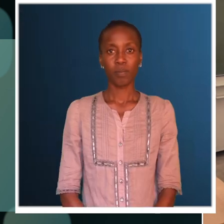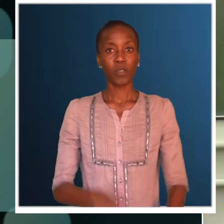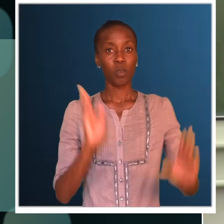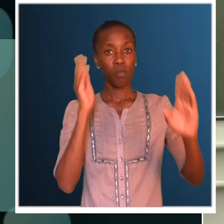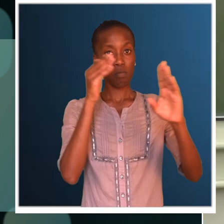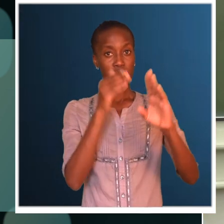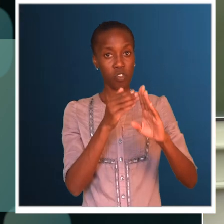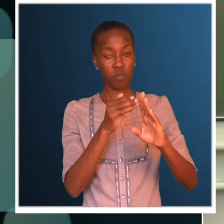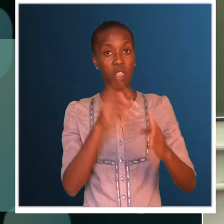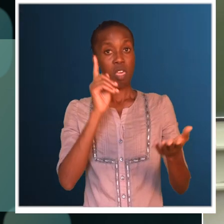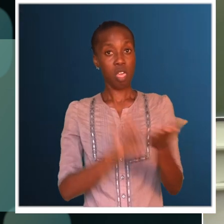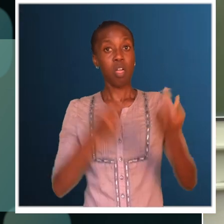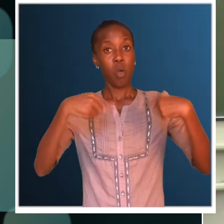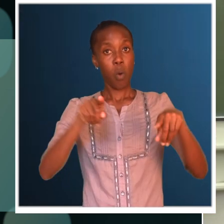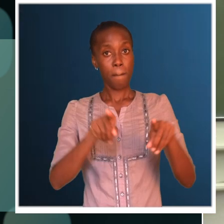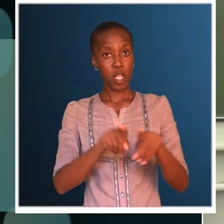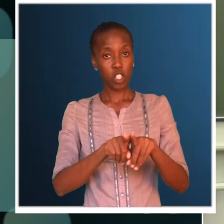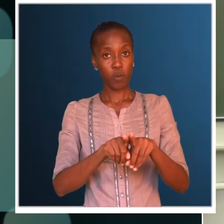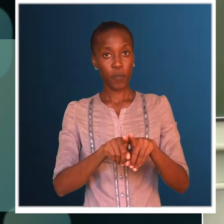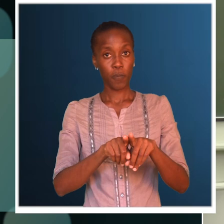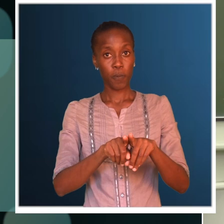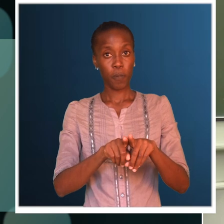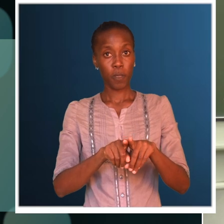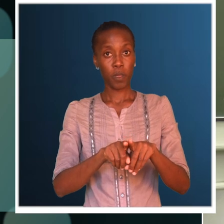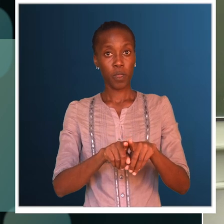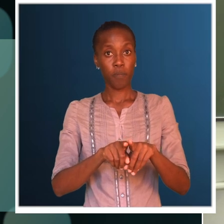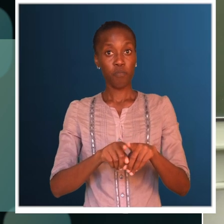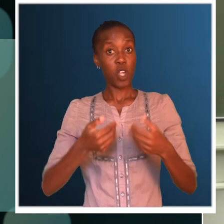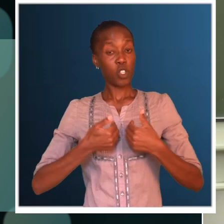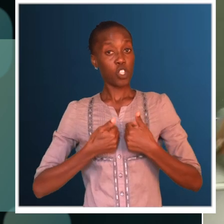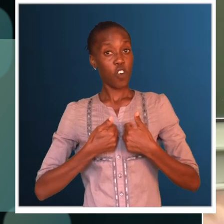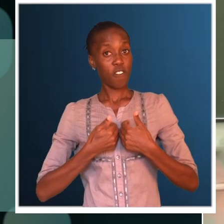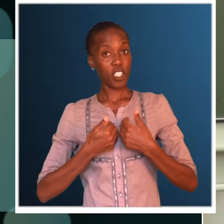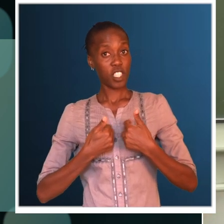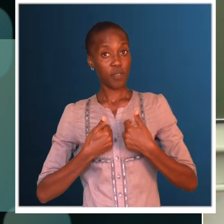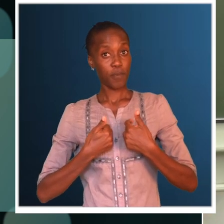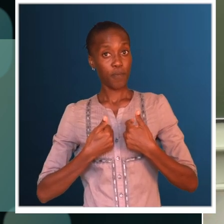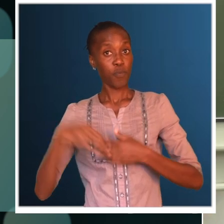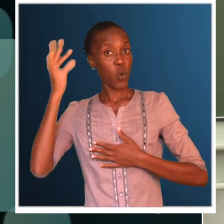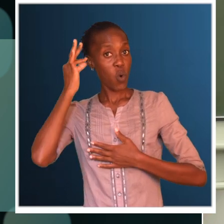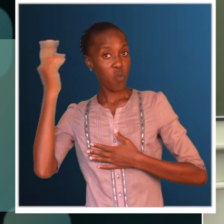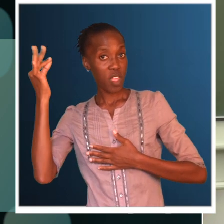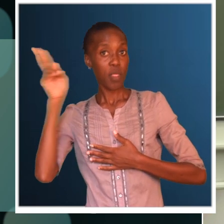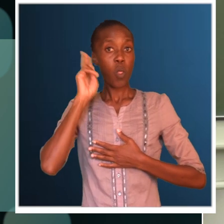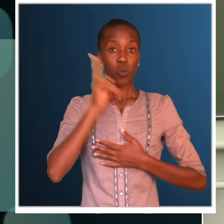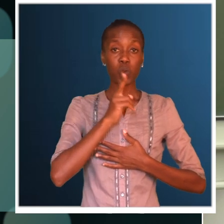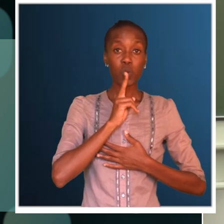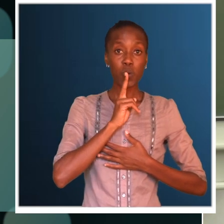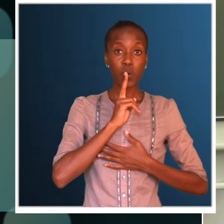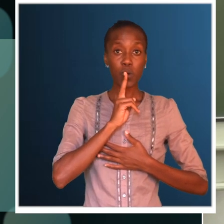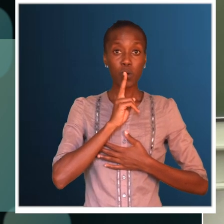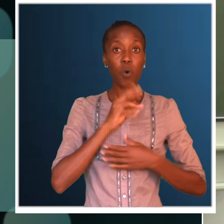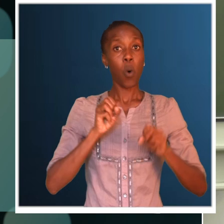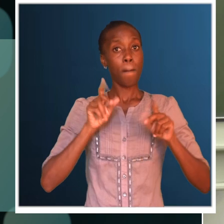O objetivo é esse mesmo, é que tanto jovens, tanto ouvintes como surdos,